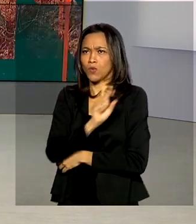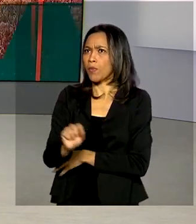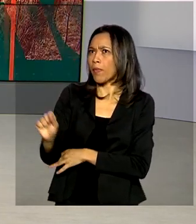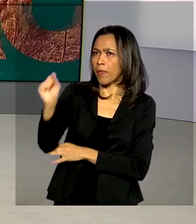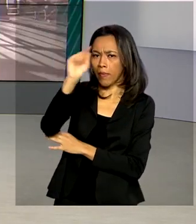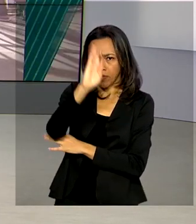regiões do país.